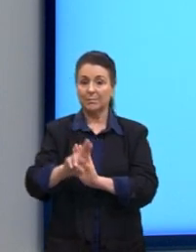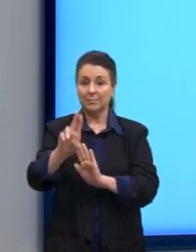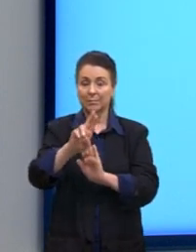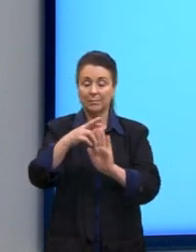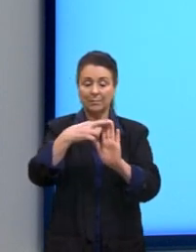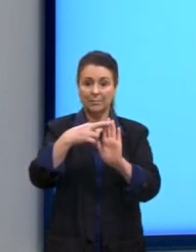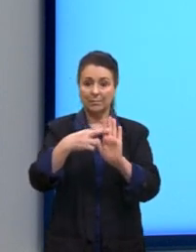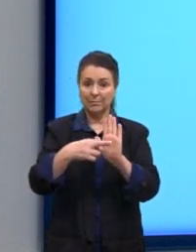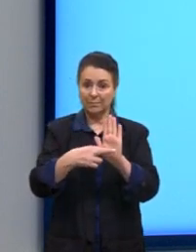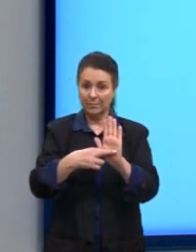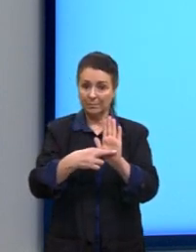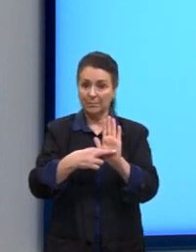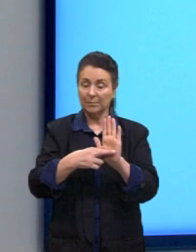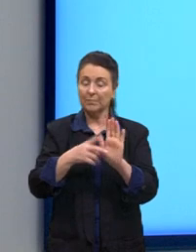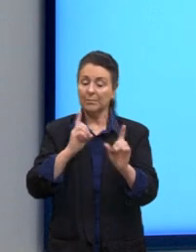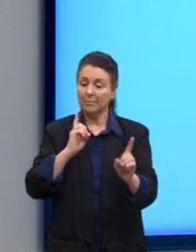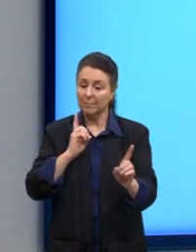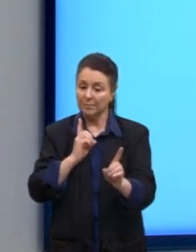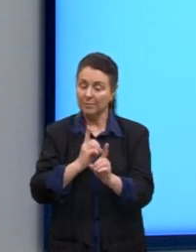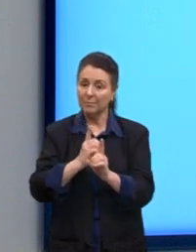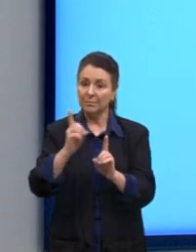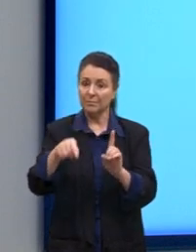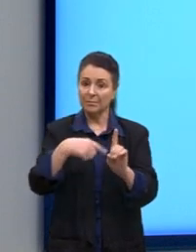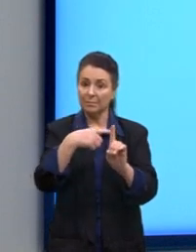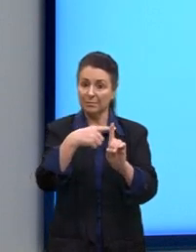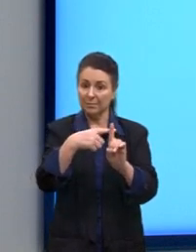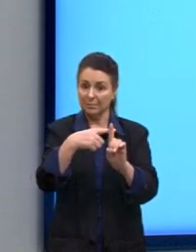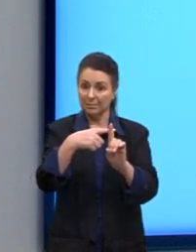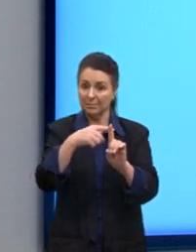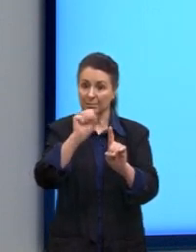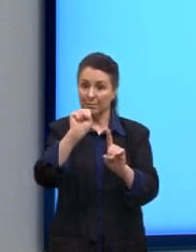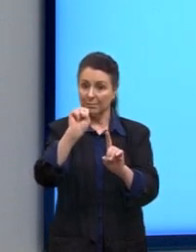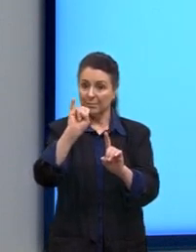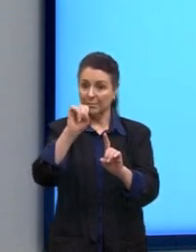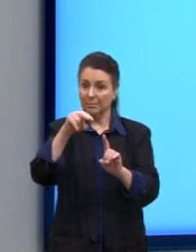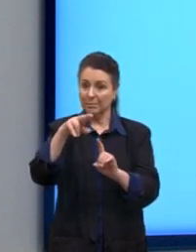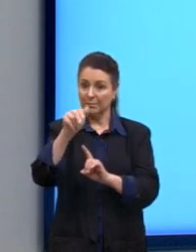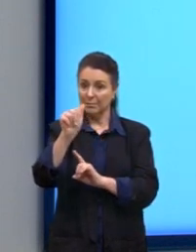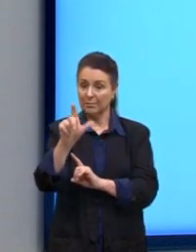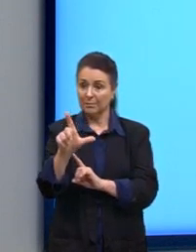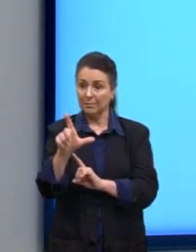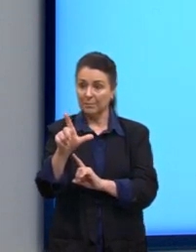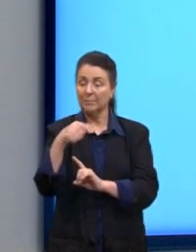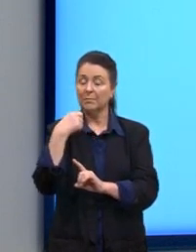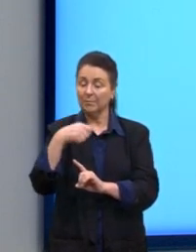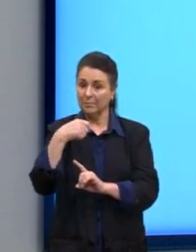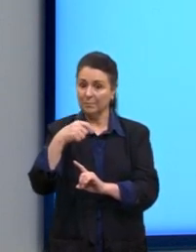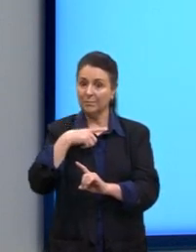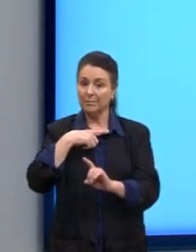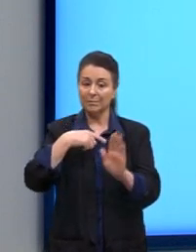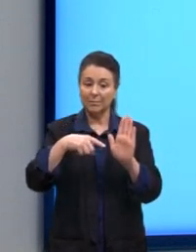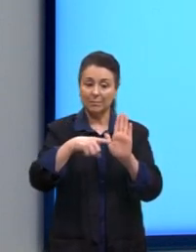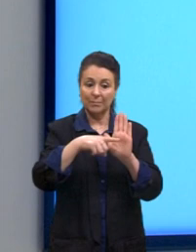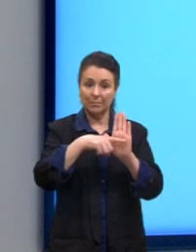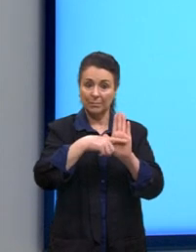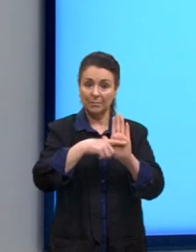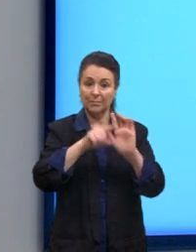iria chegar naquele mais. Só que aqui, o que nos importa é ter um menos dentro do parênteses.